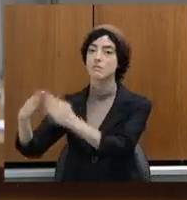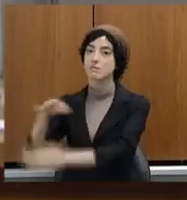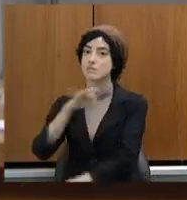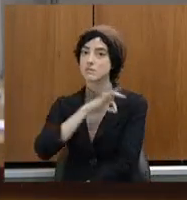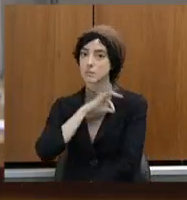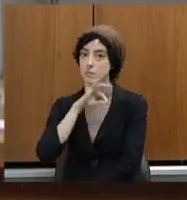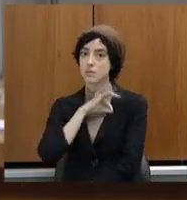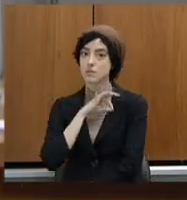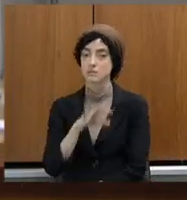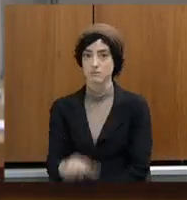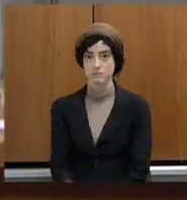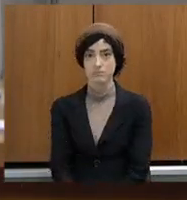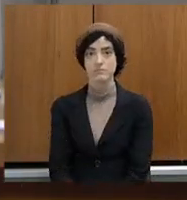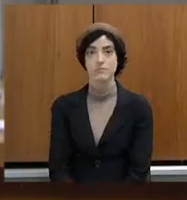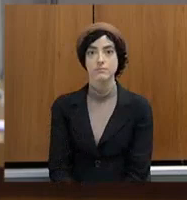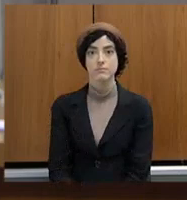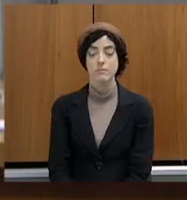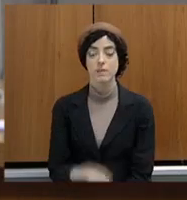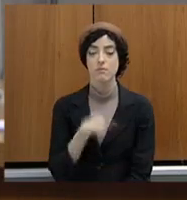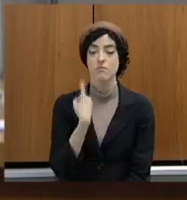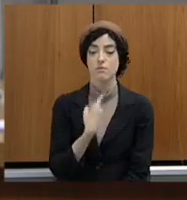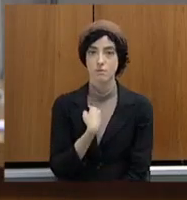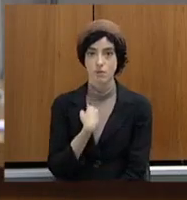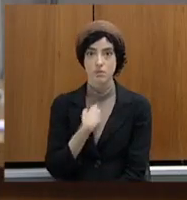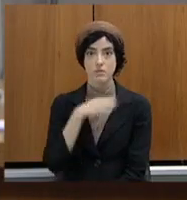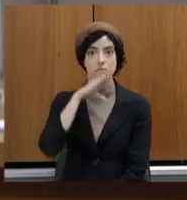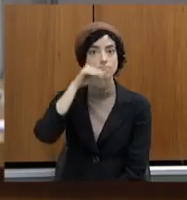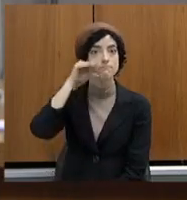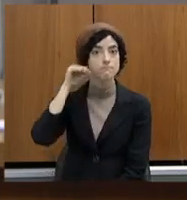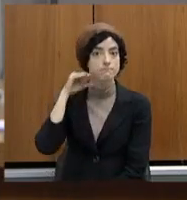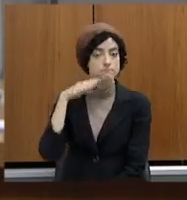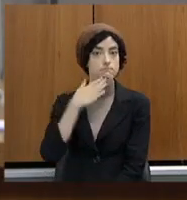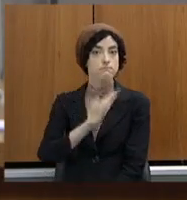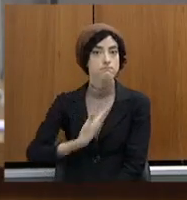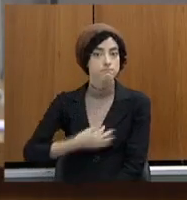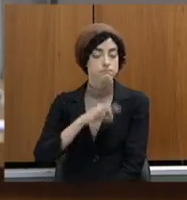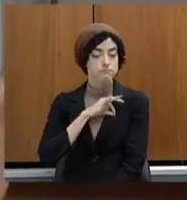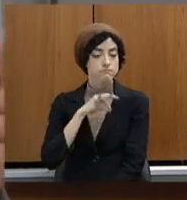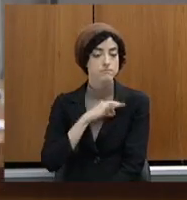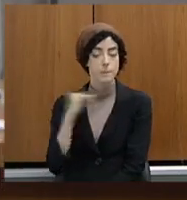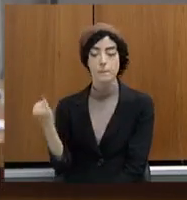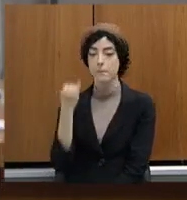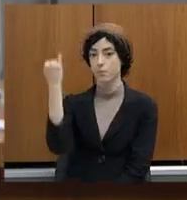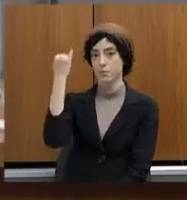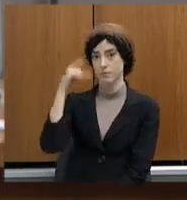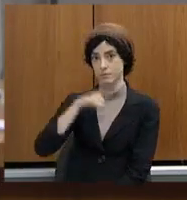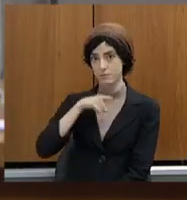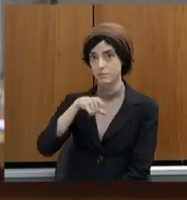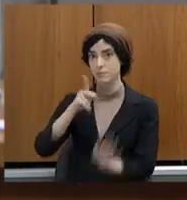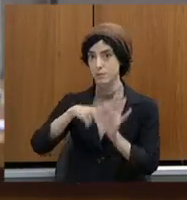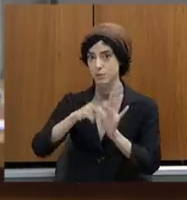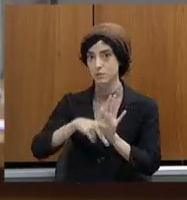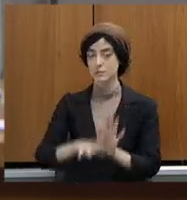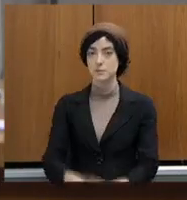extremamente relevante. Bom, eu fico por aqui. Ok. Tem que